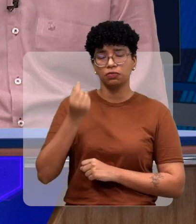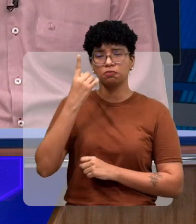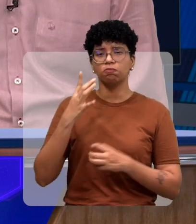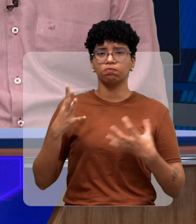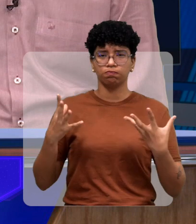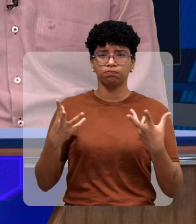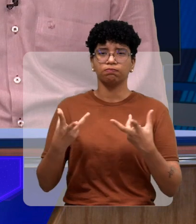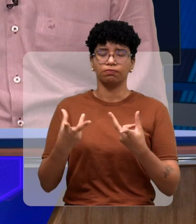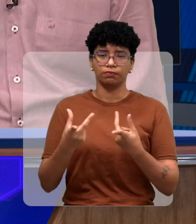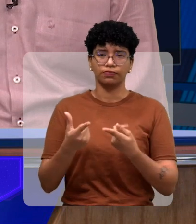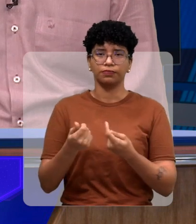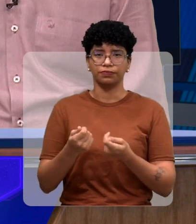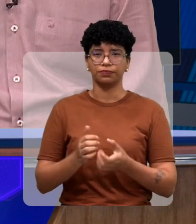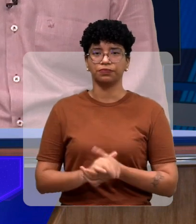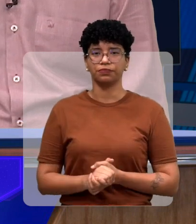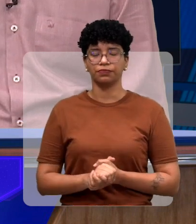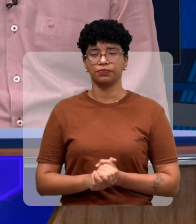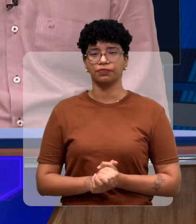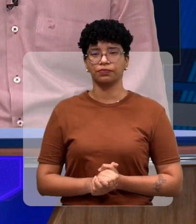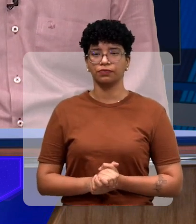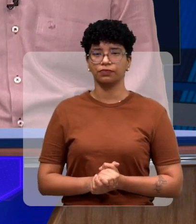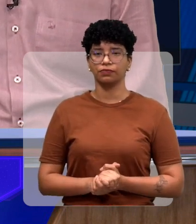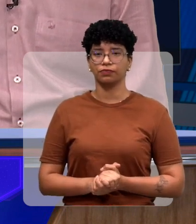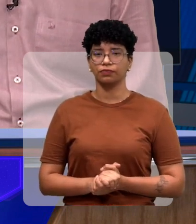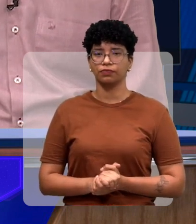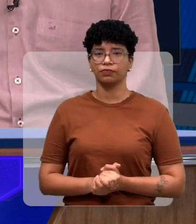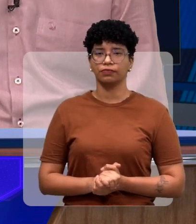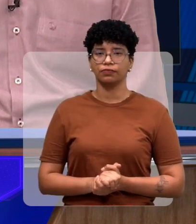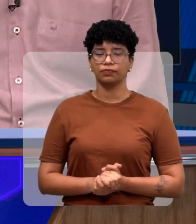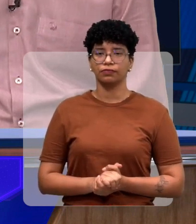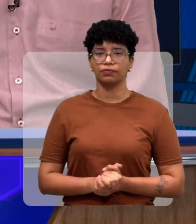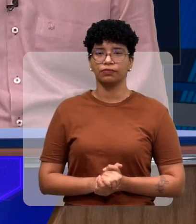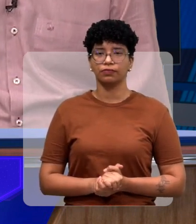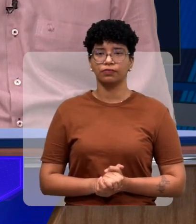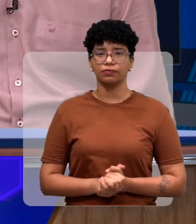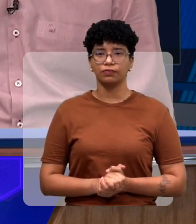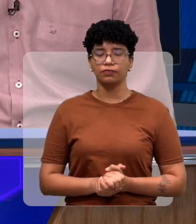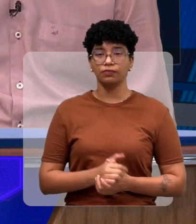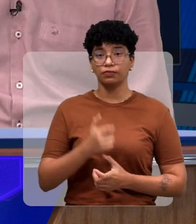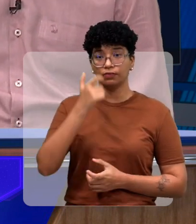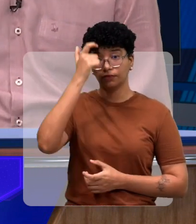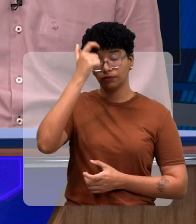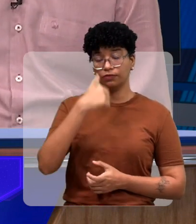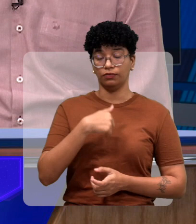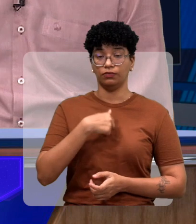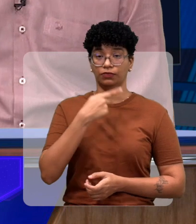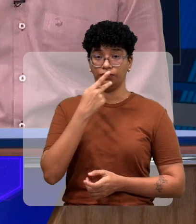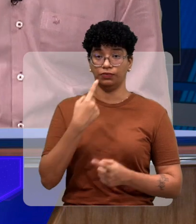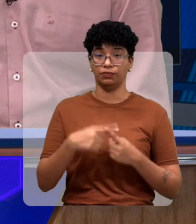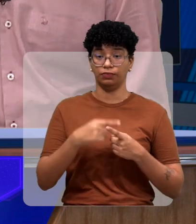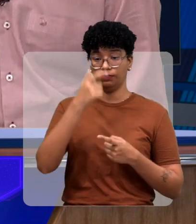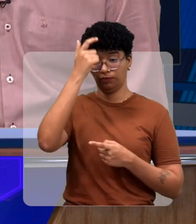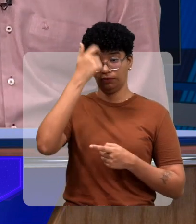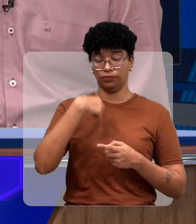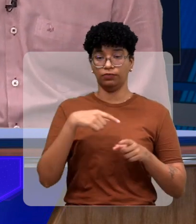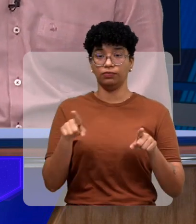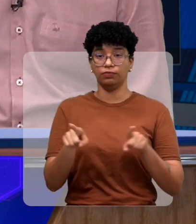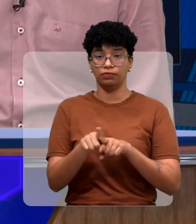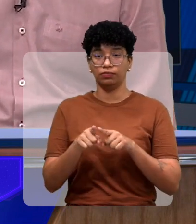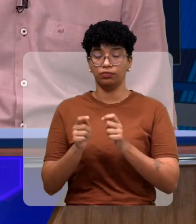muito brilhante entendeu isso inclusive eu estou falando porque serei um dos